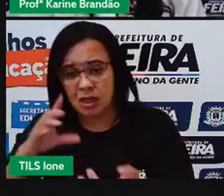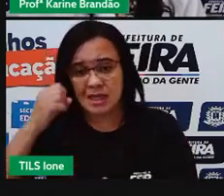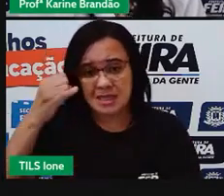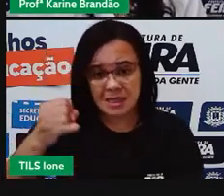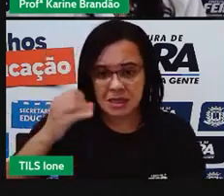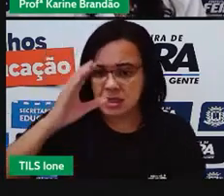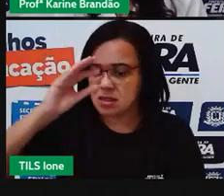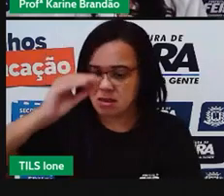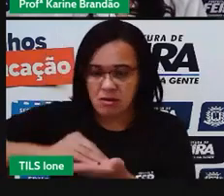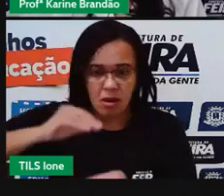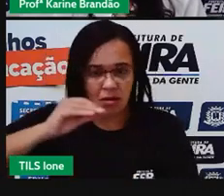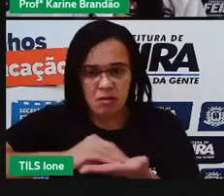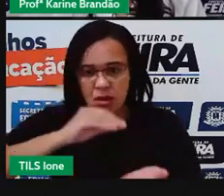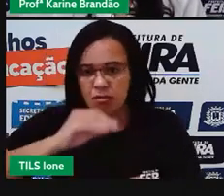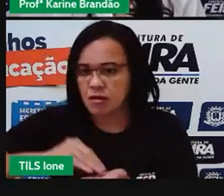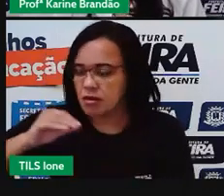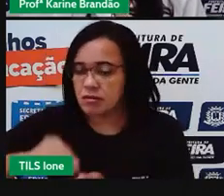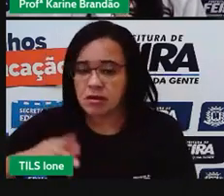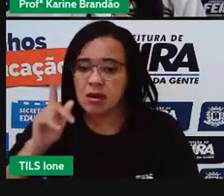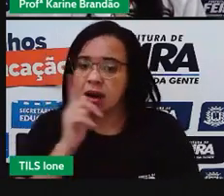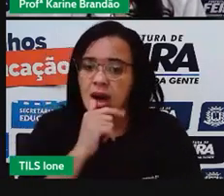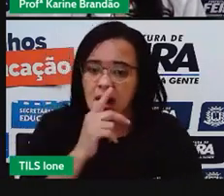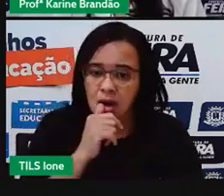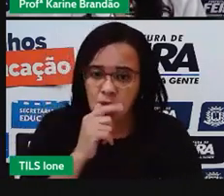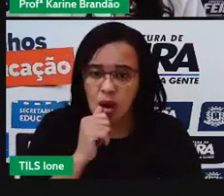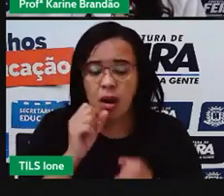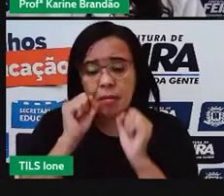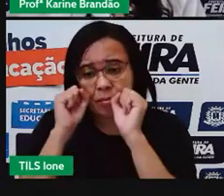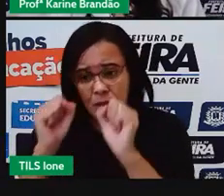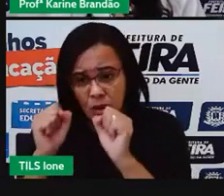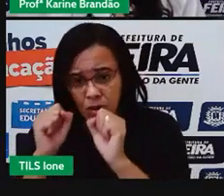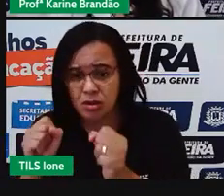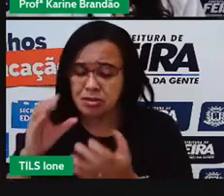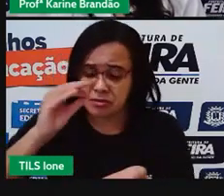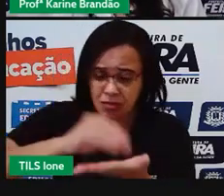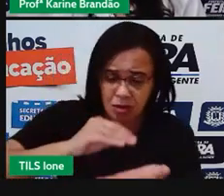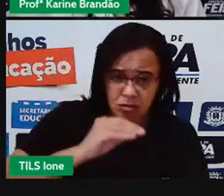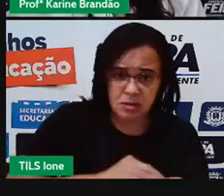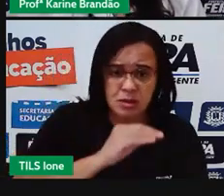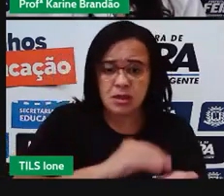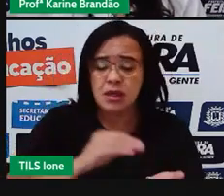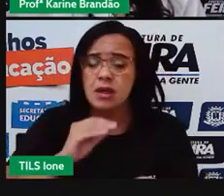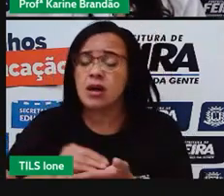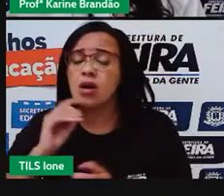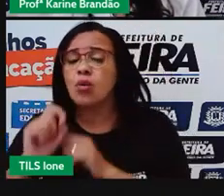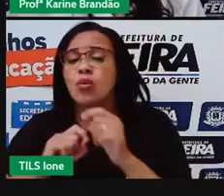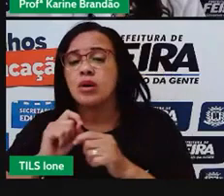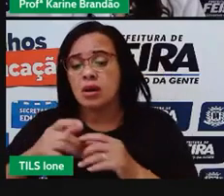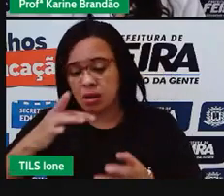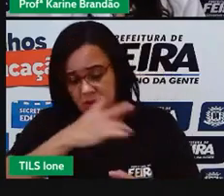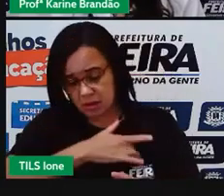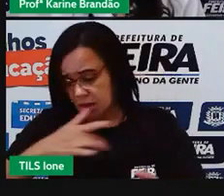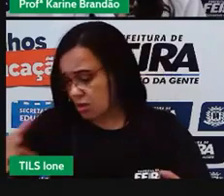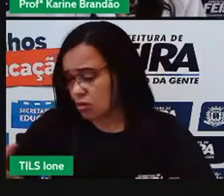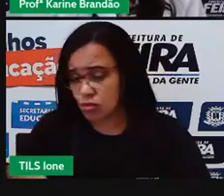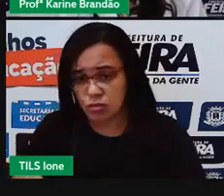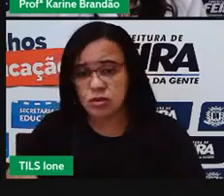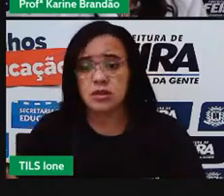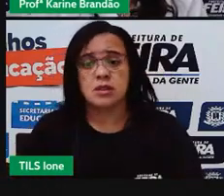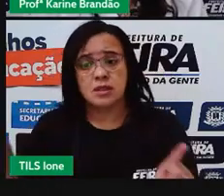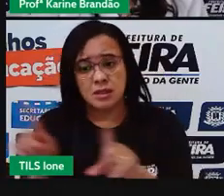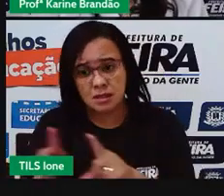falta de saúde. E por isso, sim, pode ser considerada uma próxima pandemia que nós vamos enfrentar.